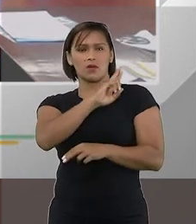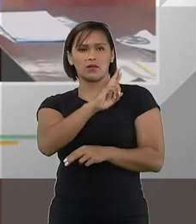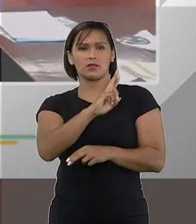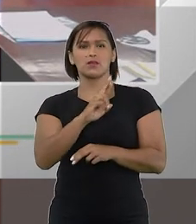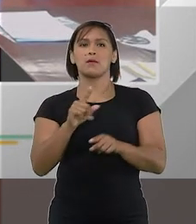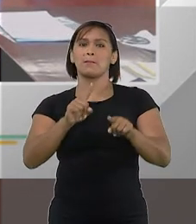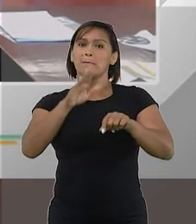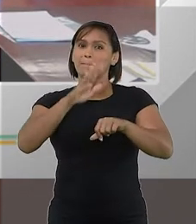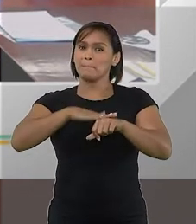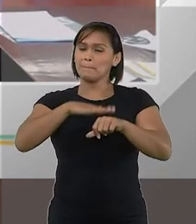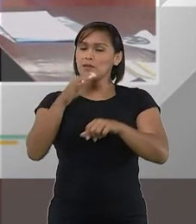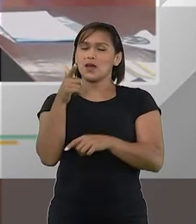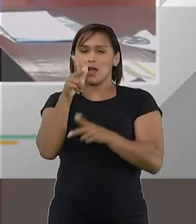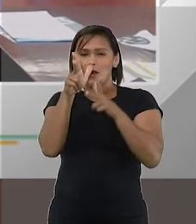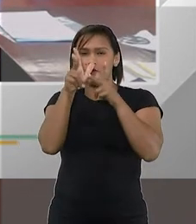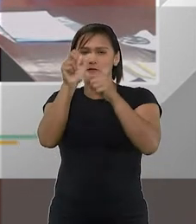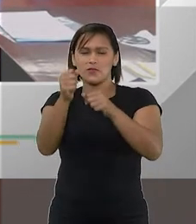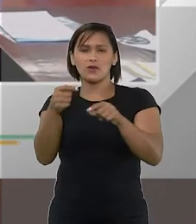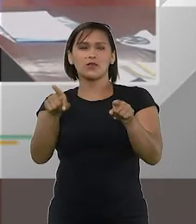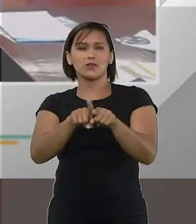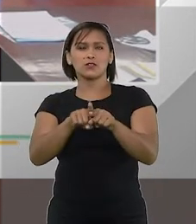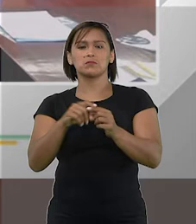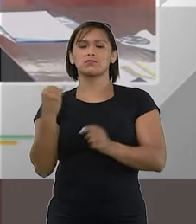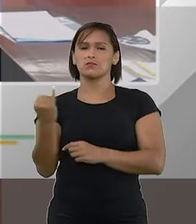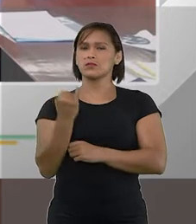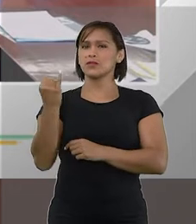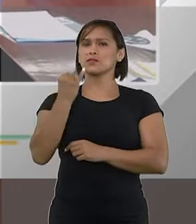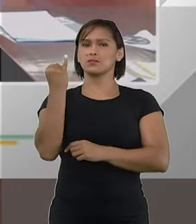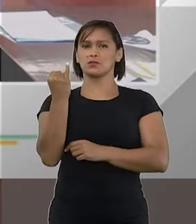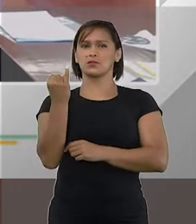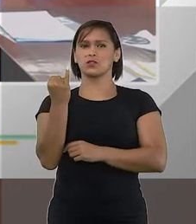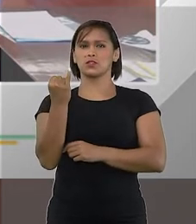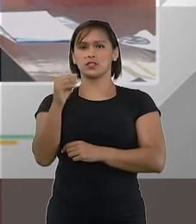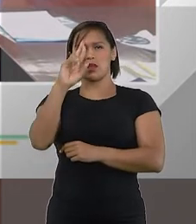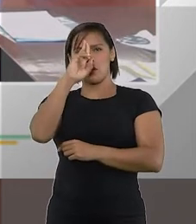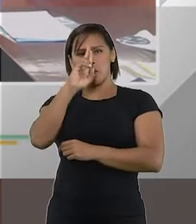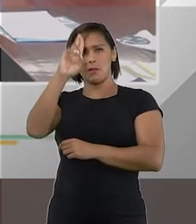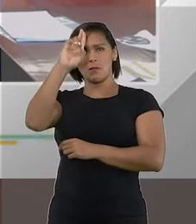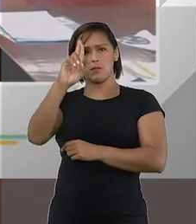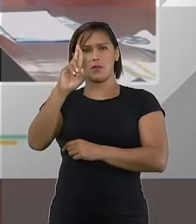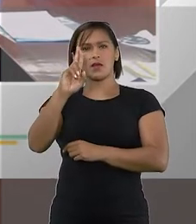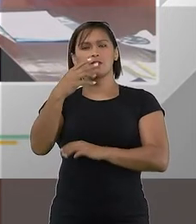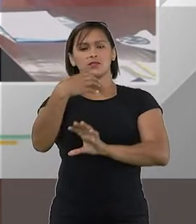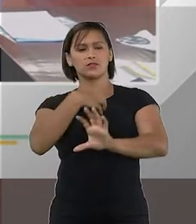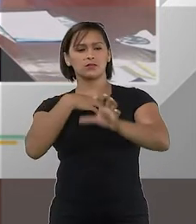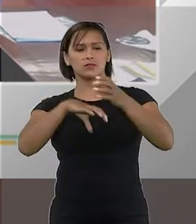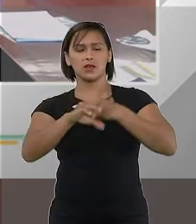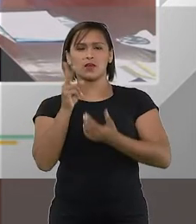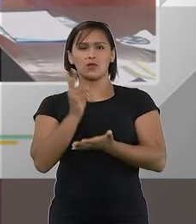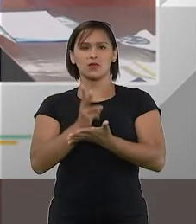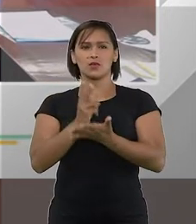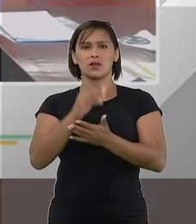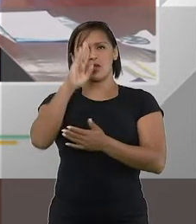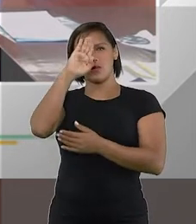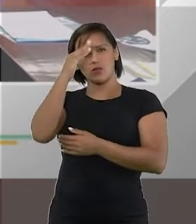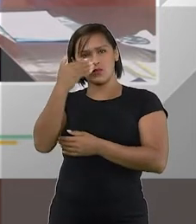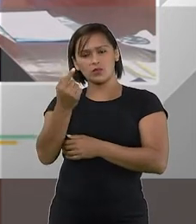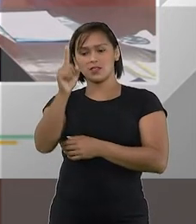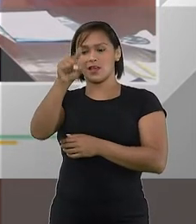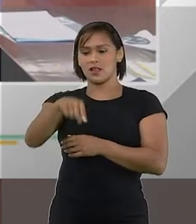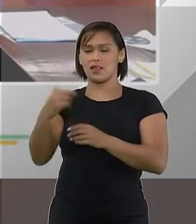muito mais forte, um encargo muito mais perseverante no sucesso